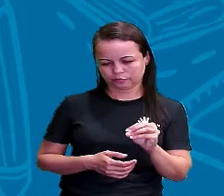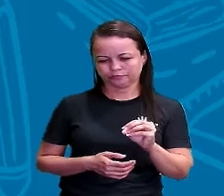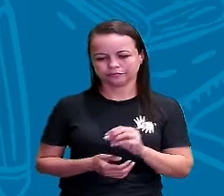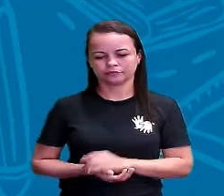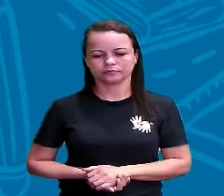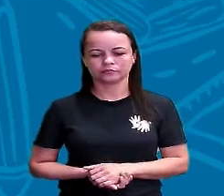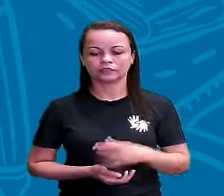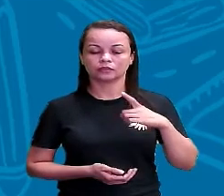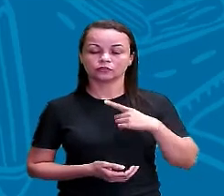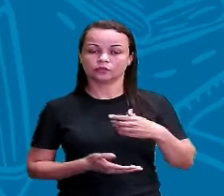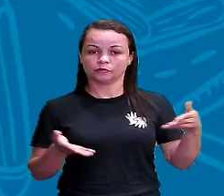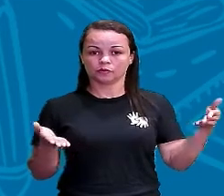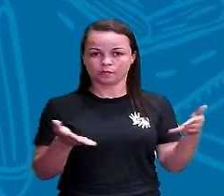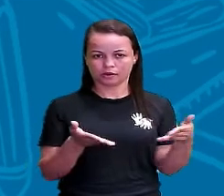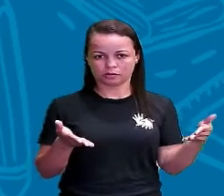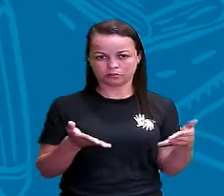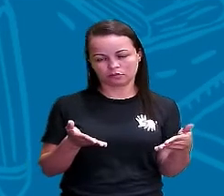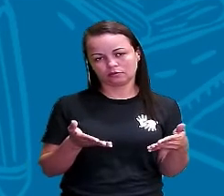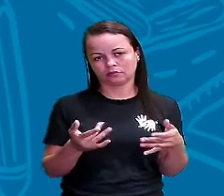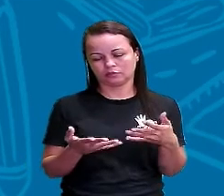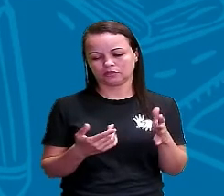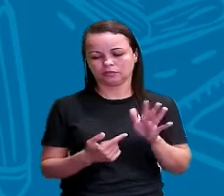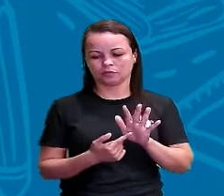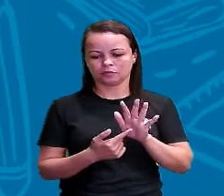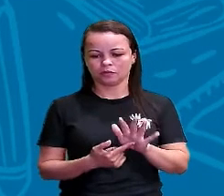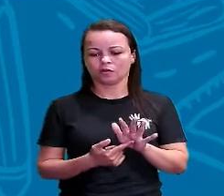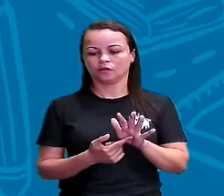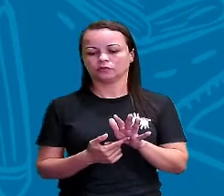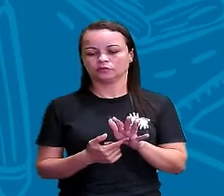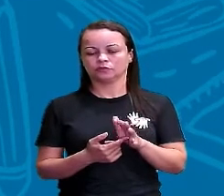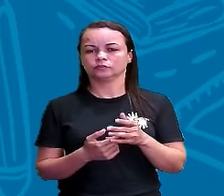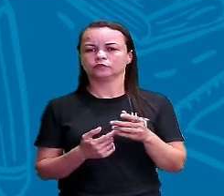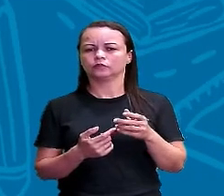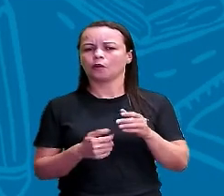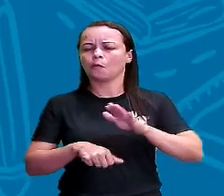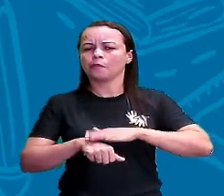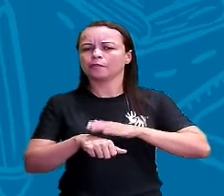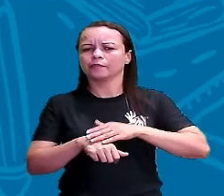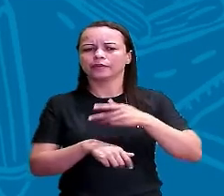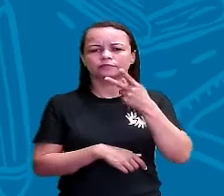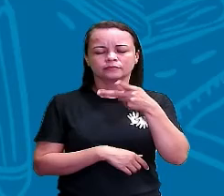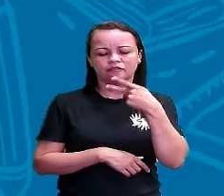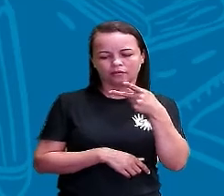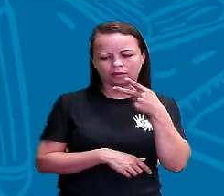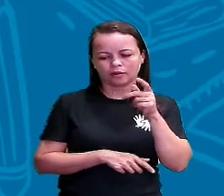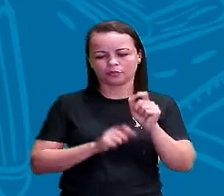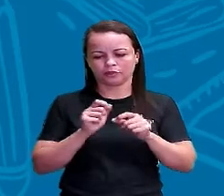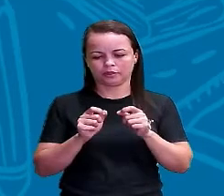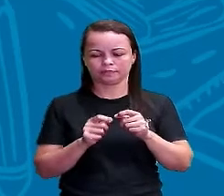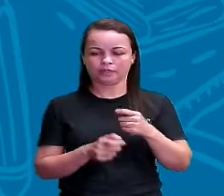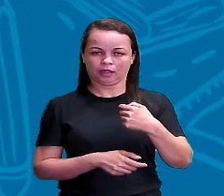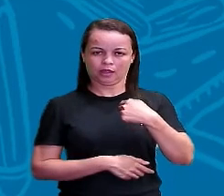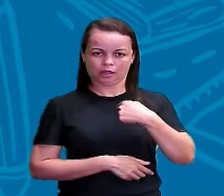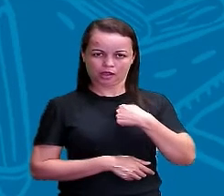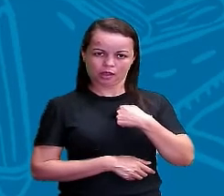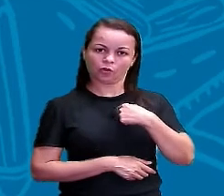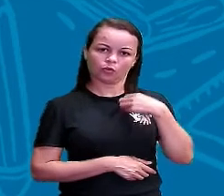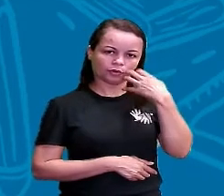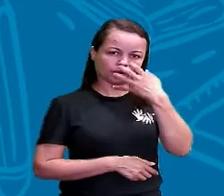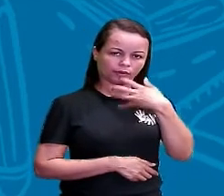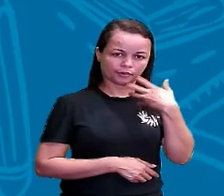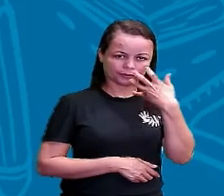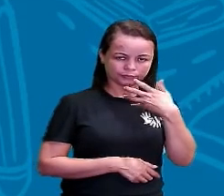presente. O presente do modo indicativo, ó. Ele acontece no momento da fala. Por exemplo, eu canto, né?